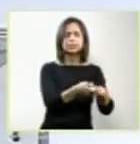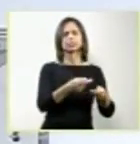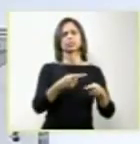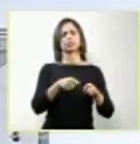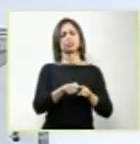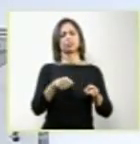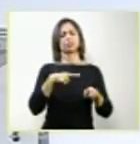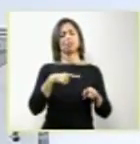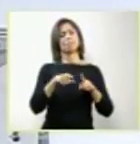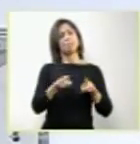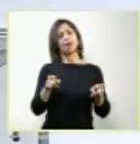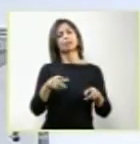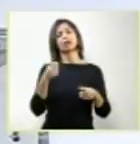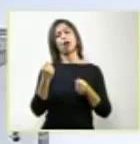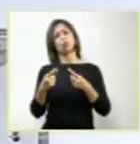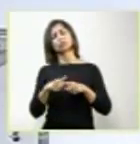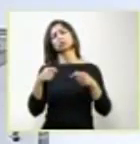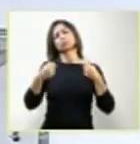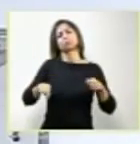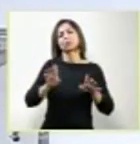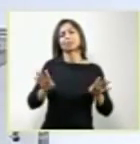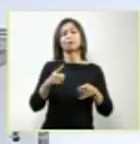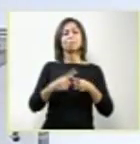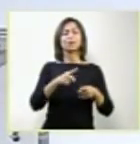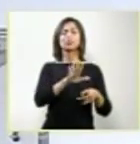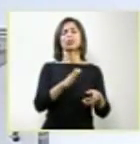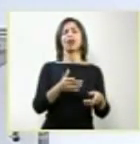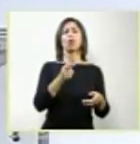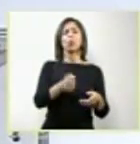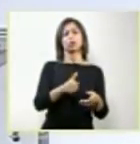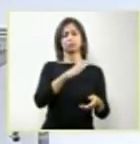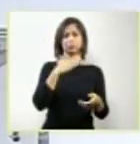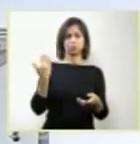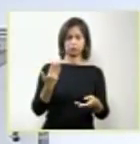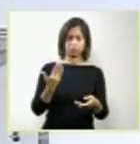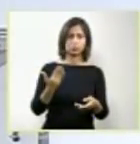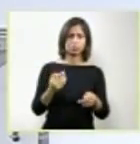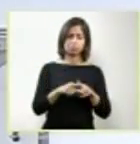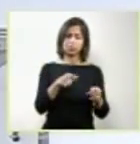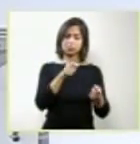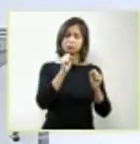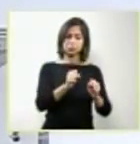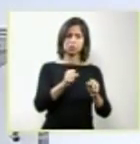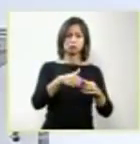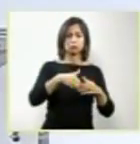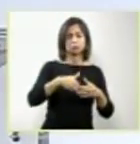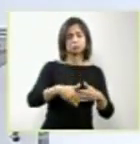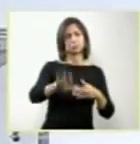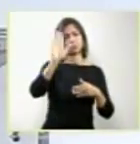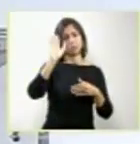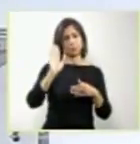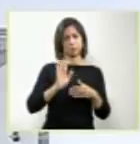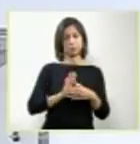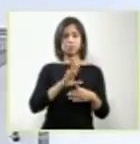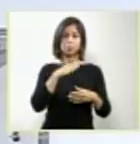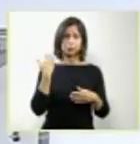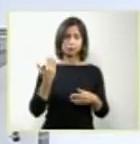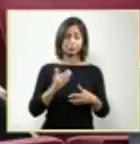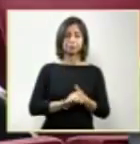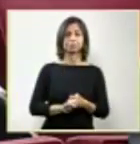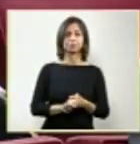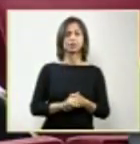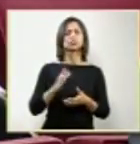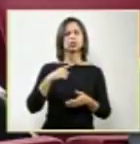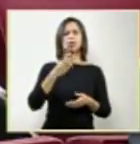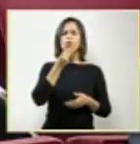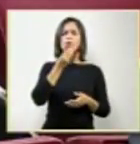desnecessários, desproporcionais a alguém que já deveria estar partindo. Um grande jurista já disse